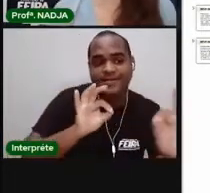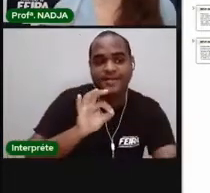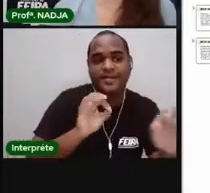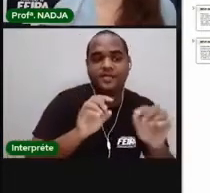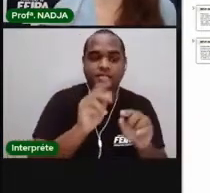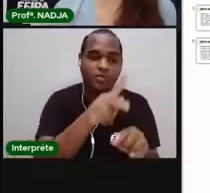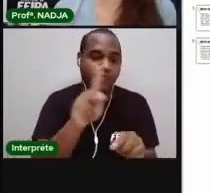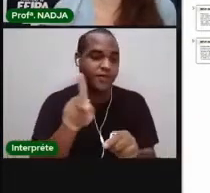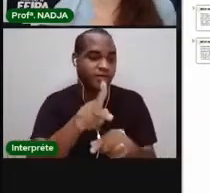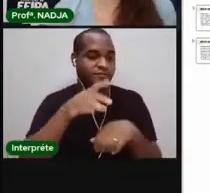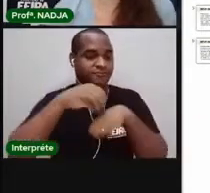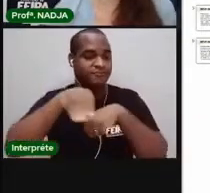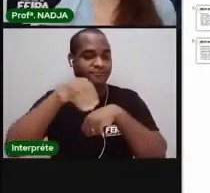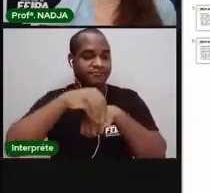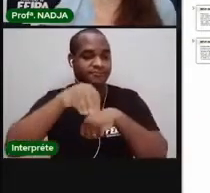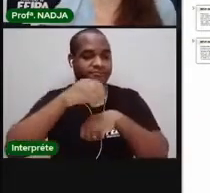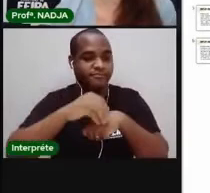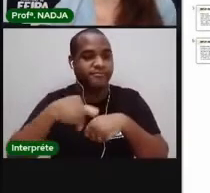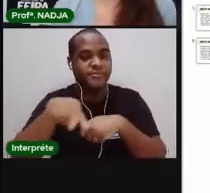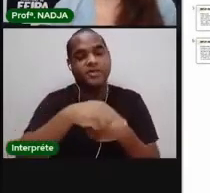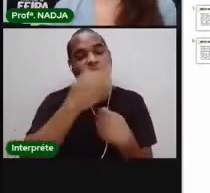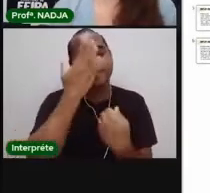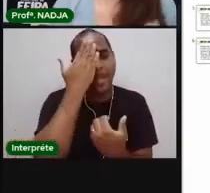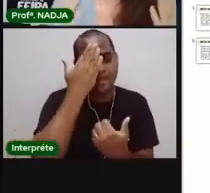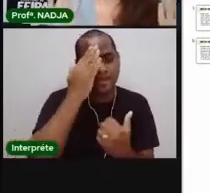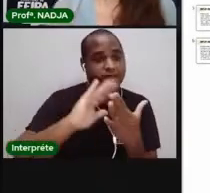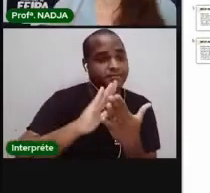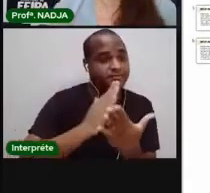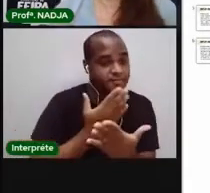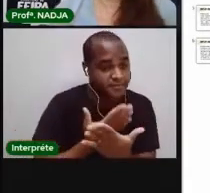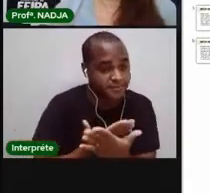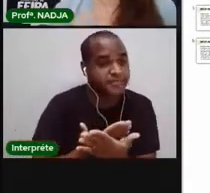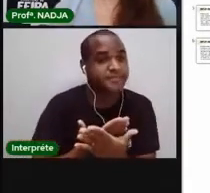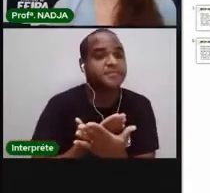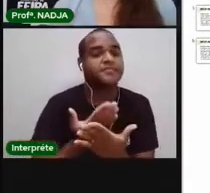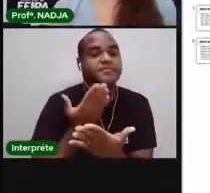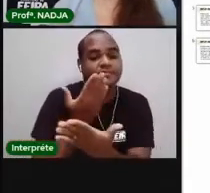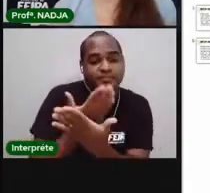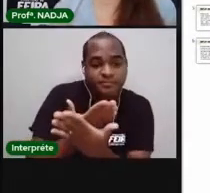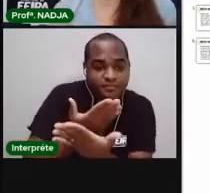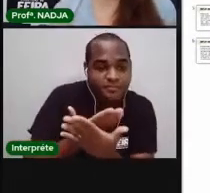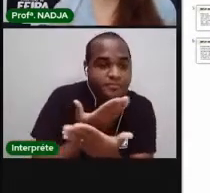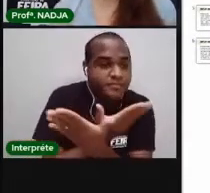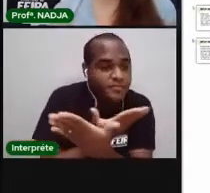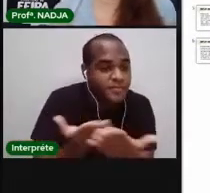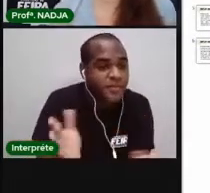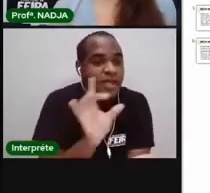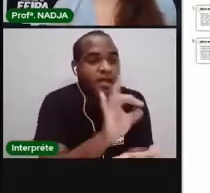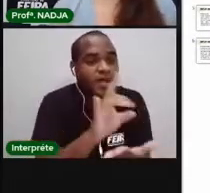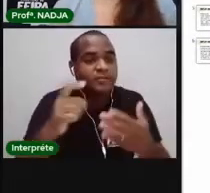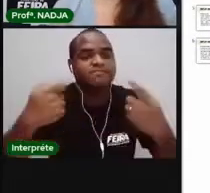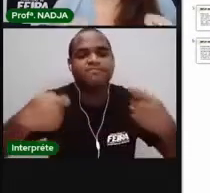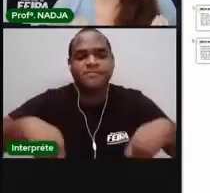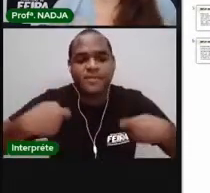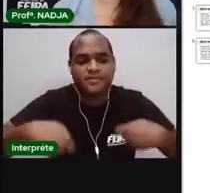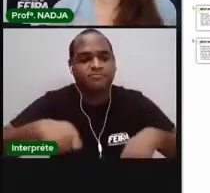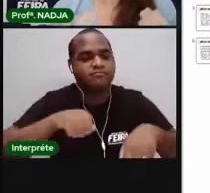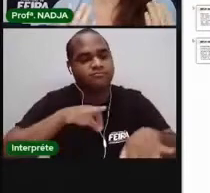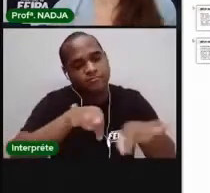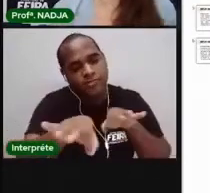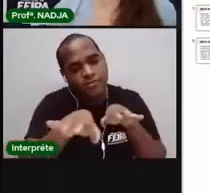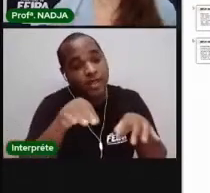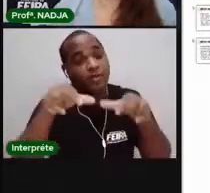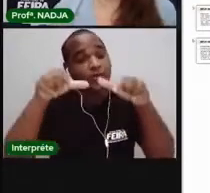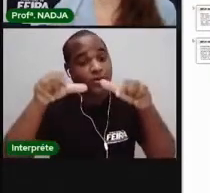que está o tempo todo orientando quando nós estamos na escola. Então, estudantes, é preciso que vocês se organizem. Organizem um